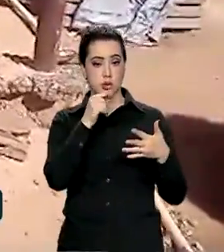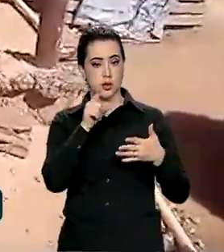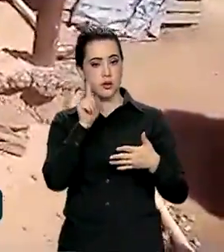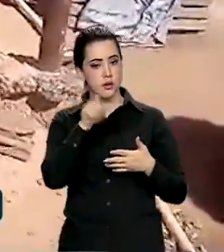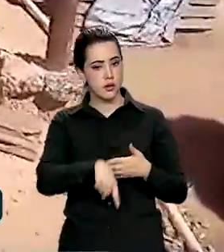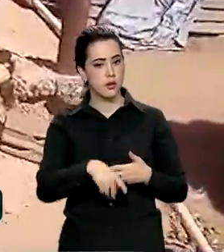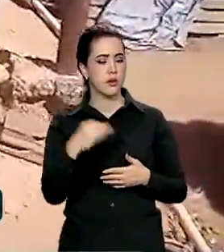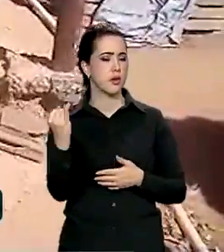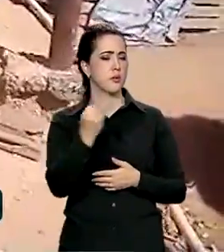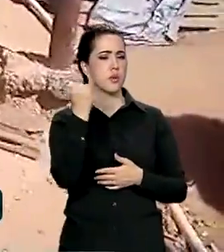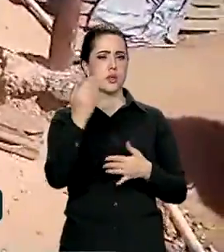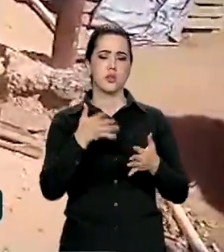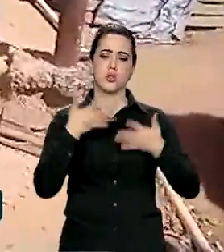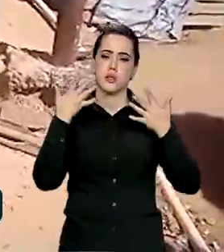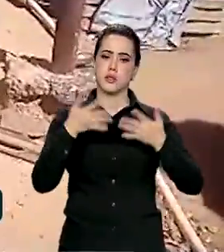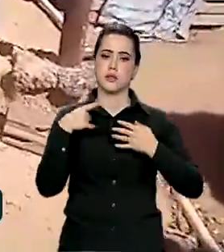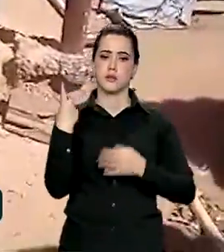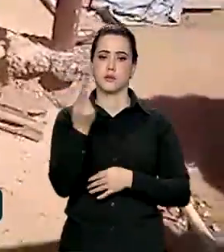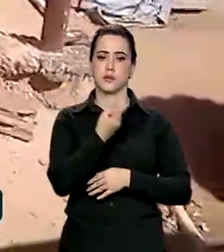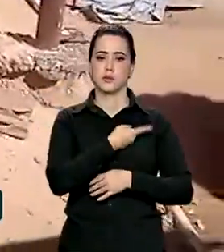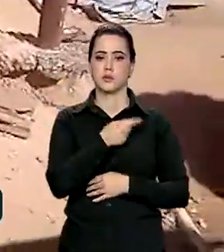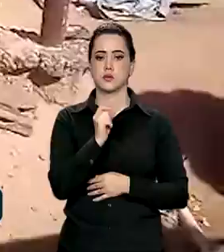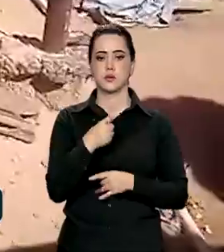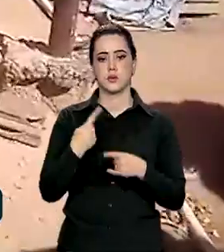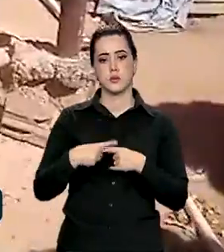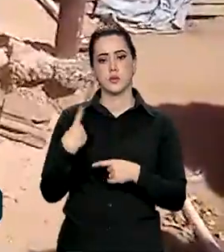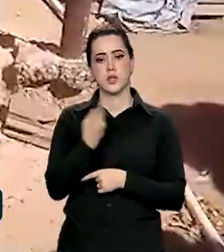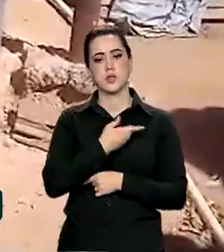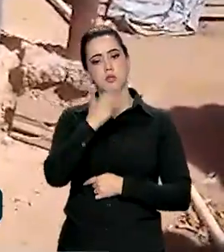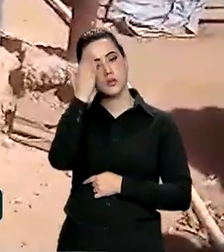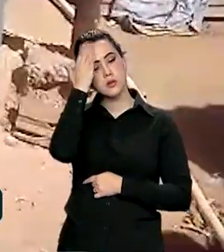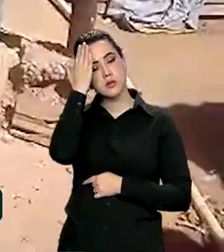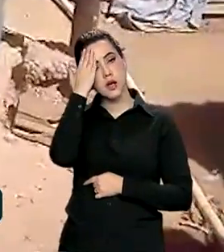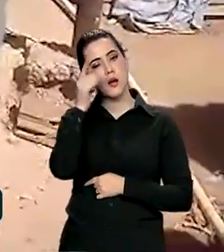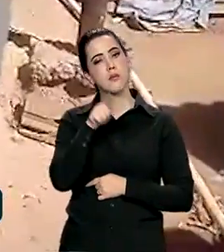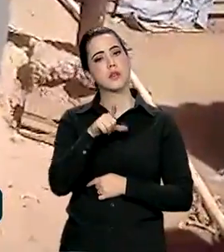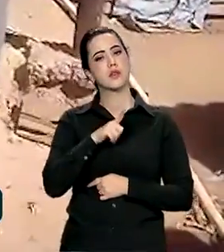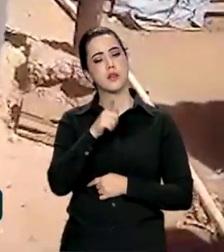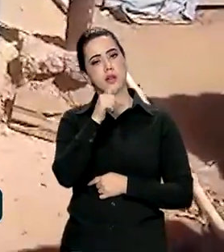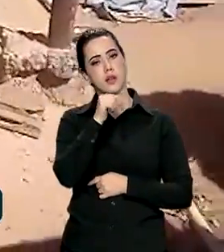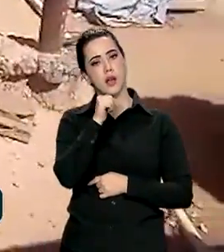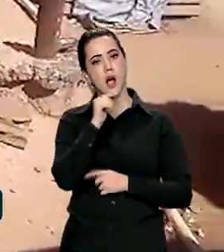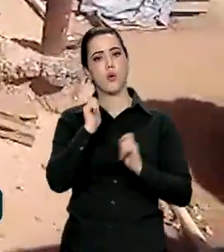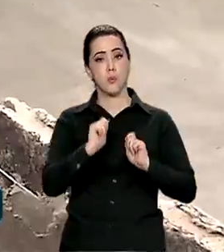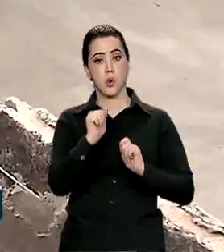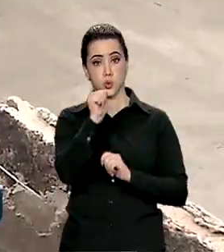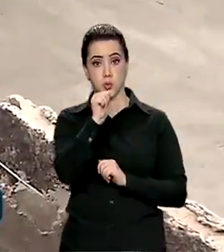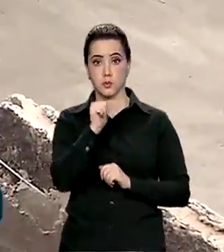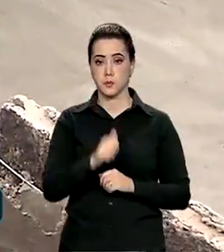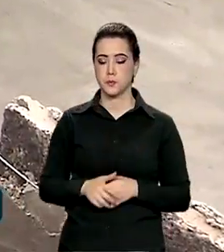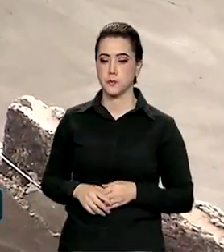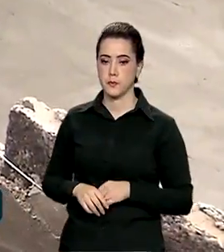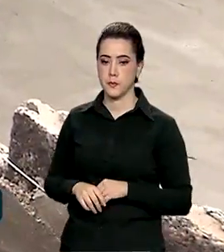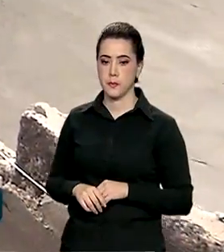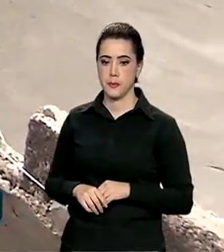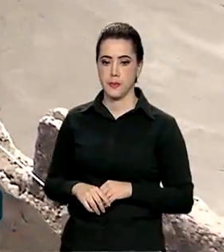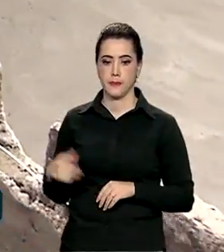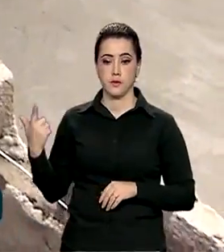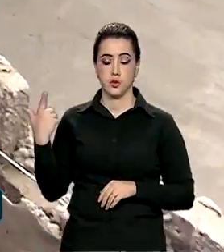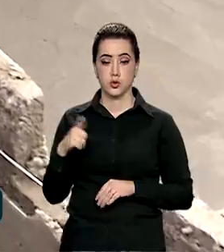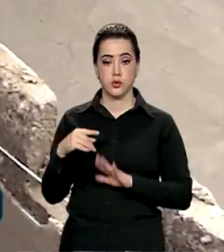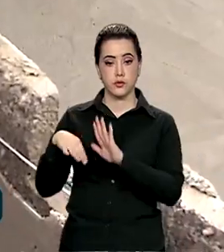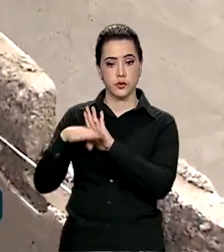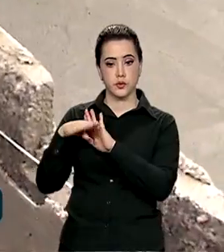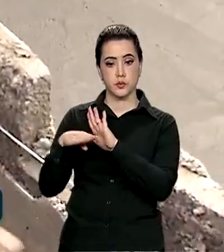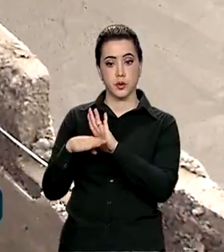motivo de muita alegria para todos nós, porque nós sabemos que temos água potável para beber. Com a retomada do programa